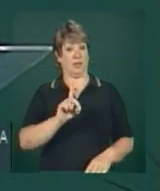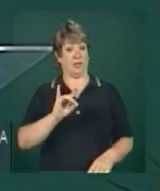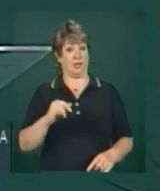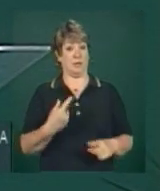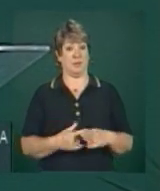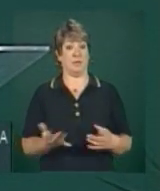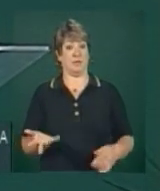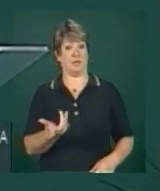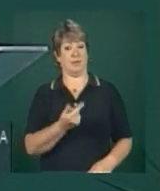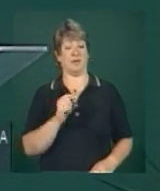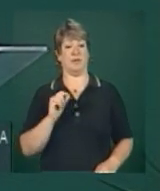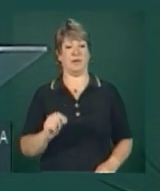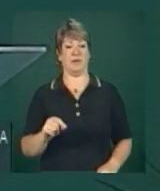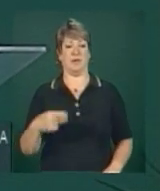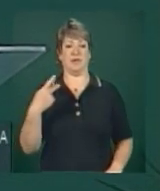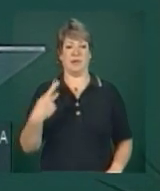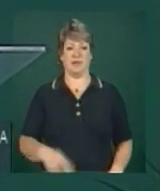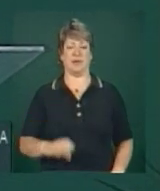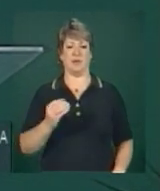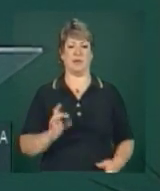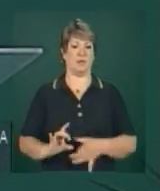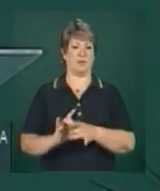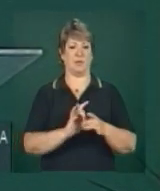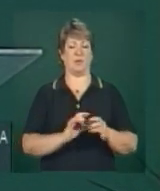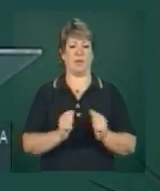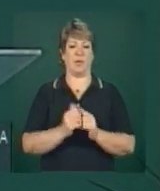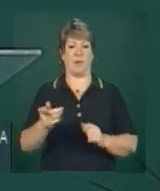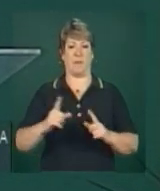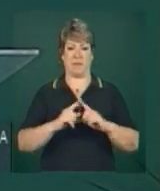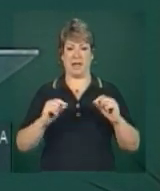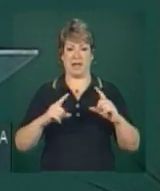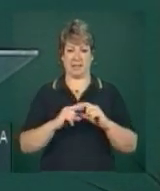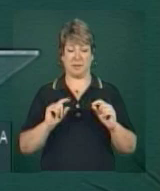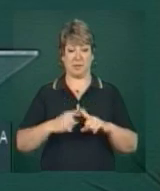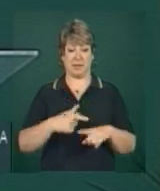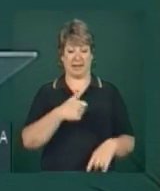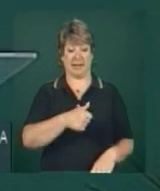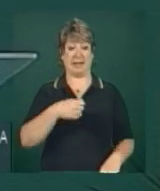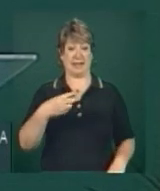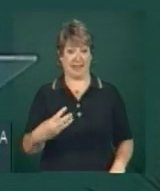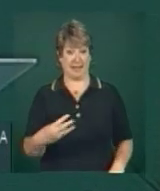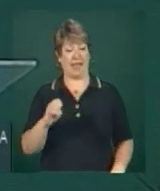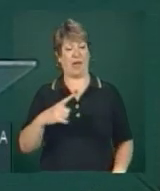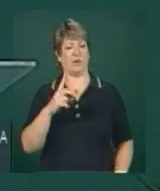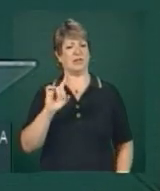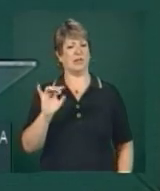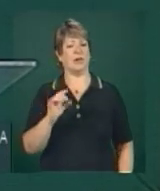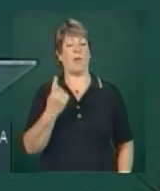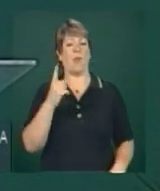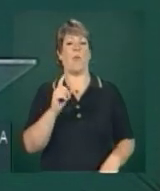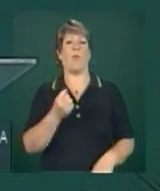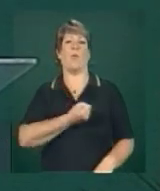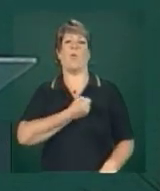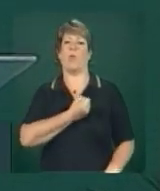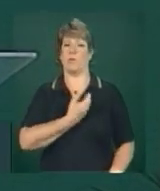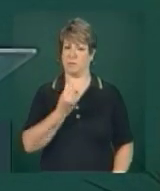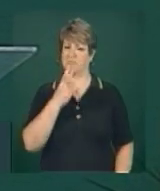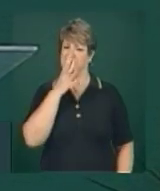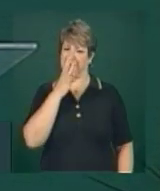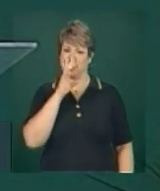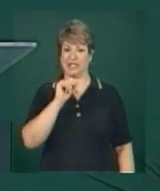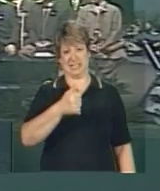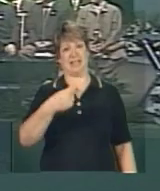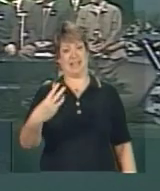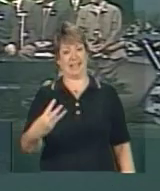verticalidade do Rio Grande do Sul com Brasília, dia 13 é um número bastante interessante, mas